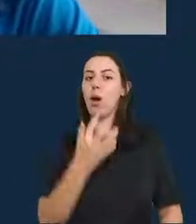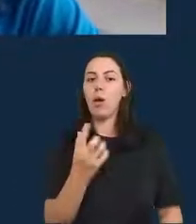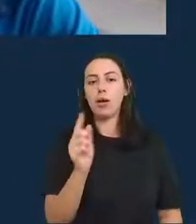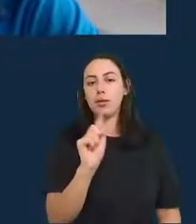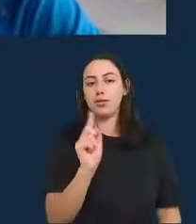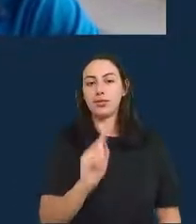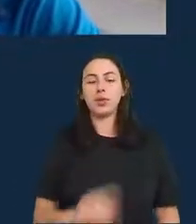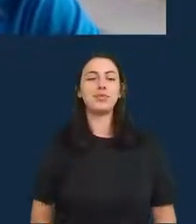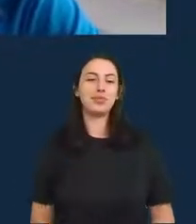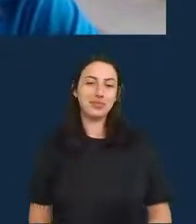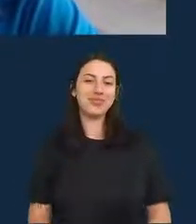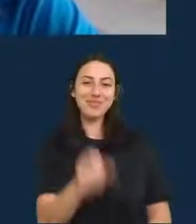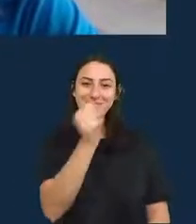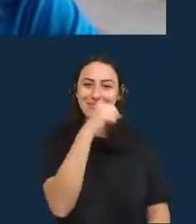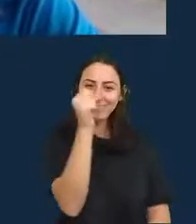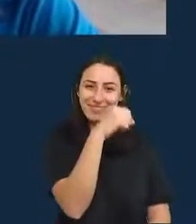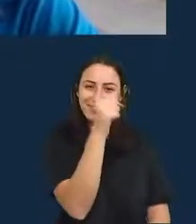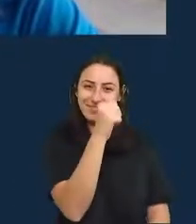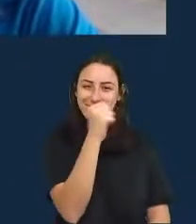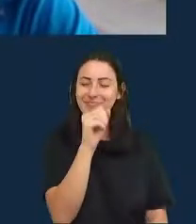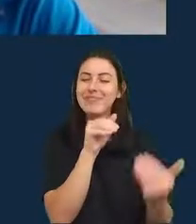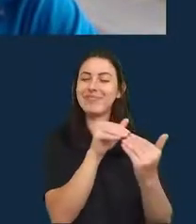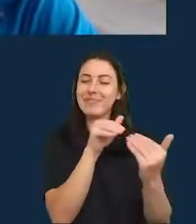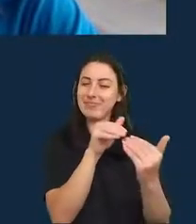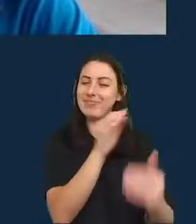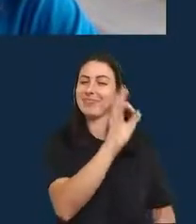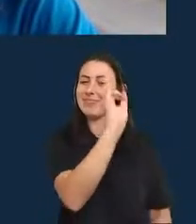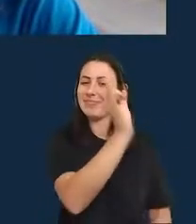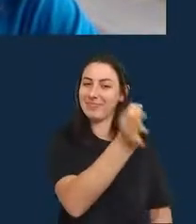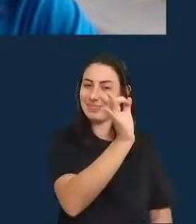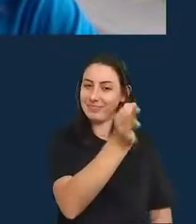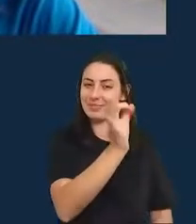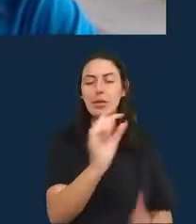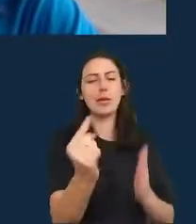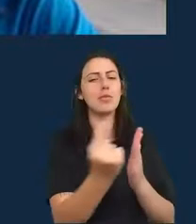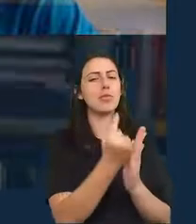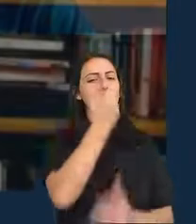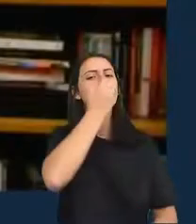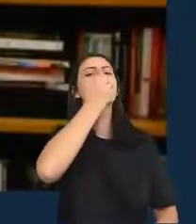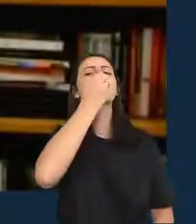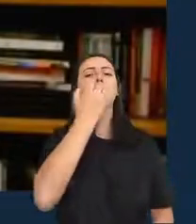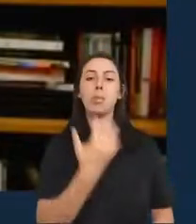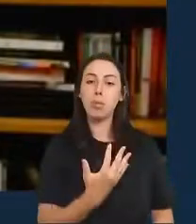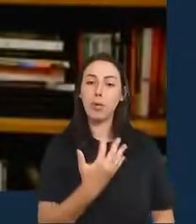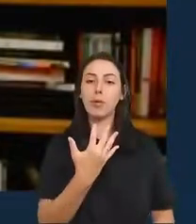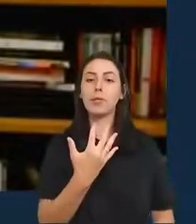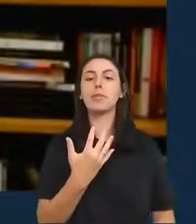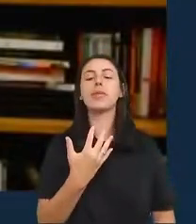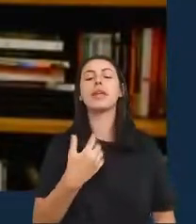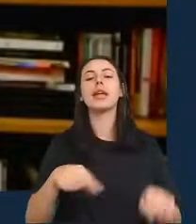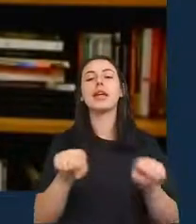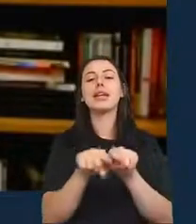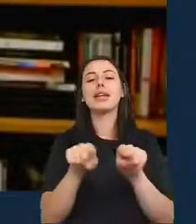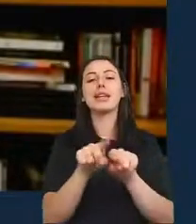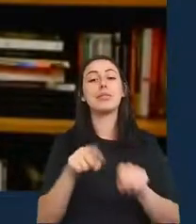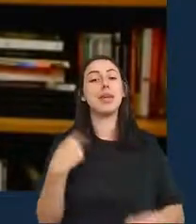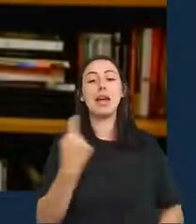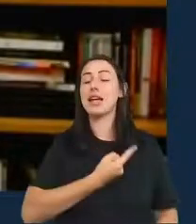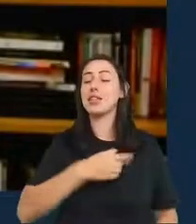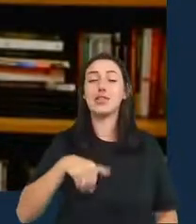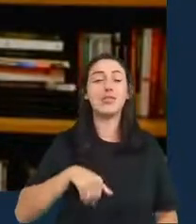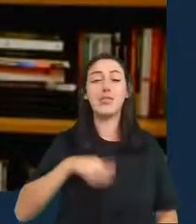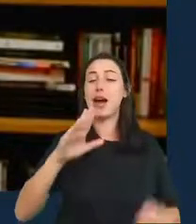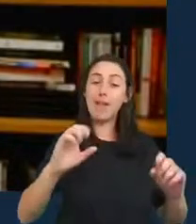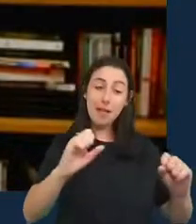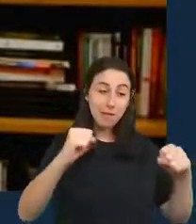Sim, sim, com certeza. Essa pergunta é muito boba e com certeza foi aí que a gente passou a maior parte do